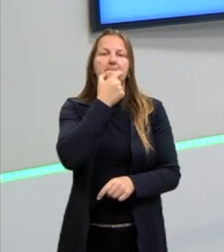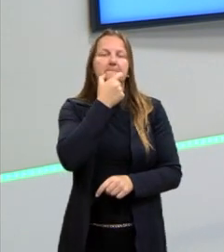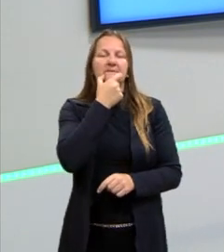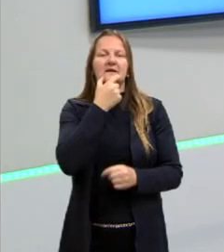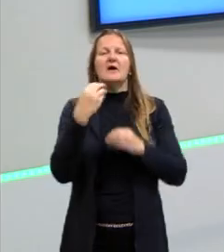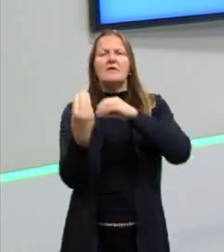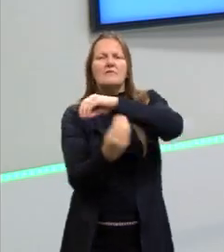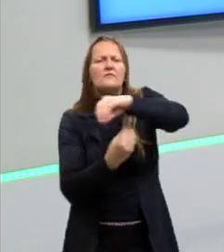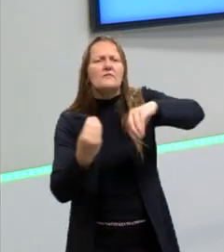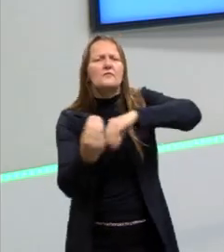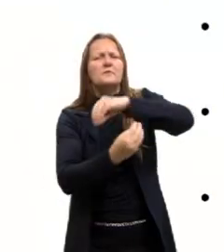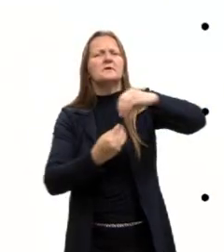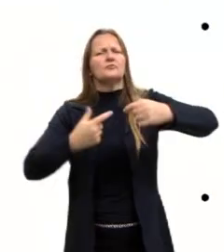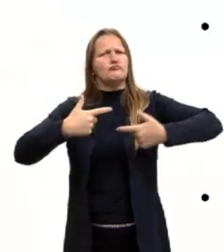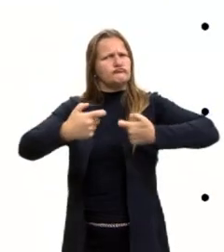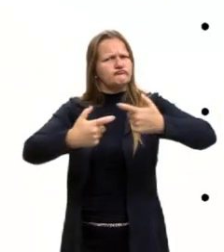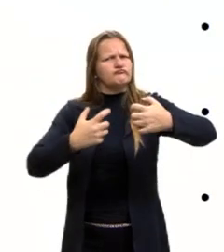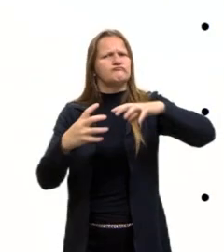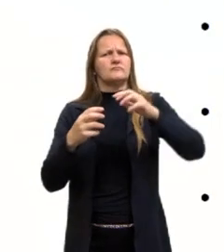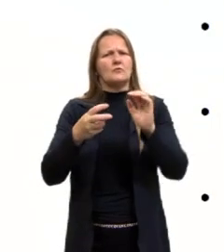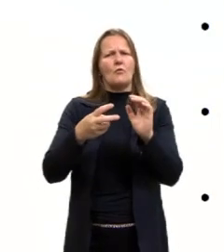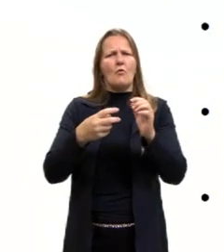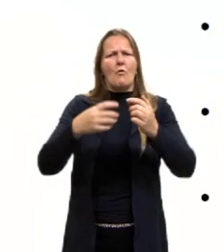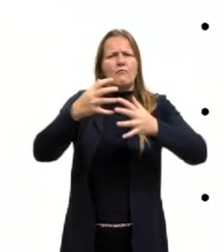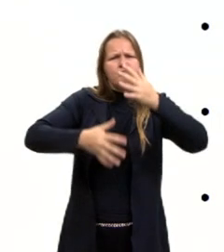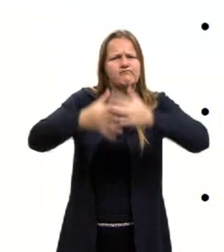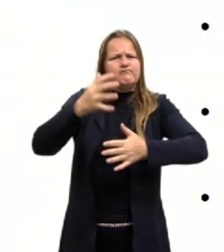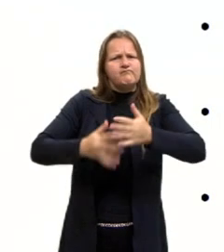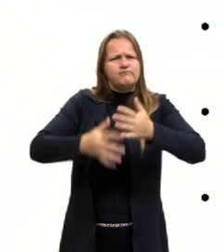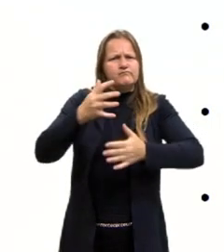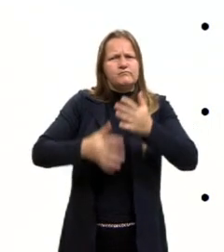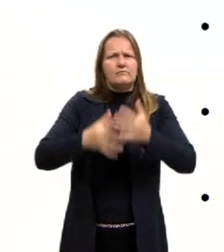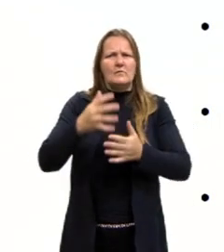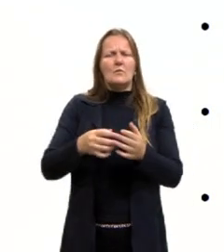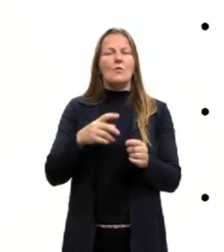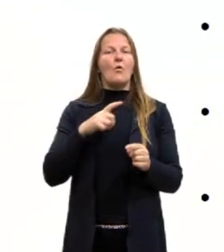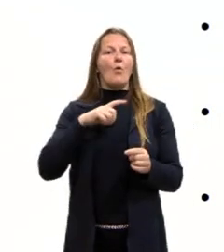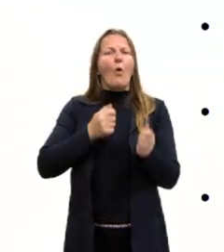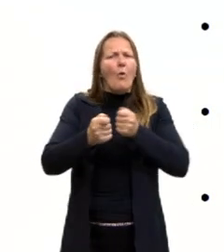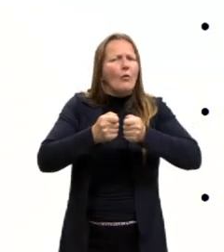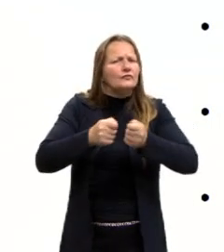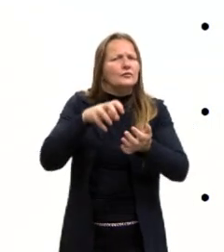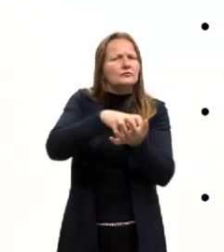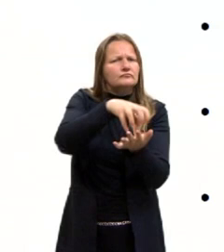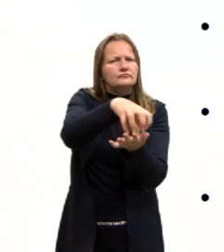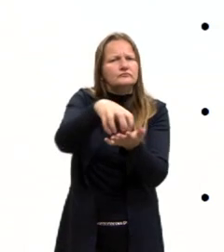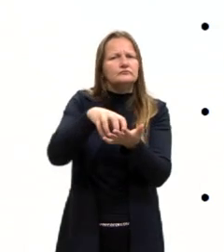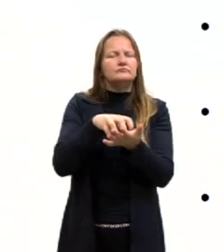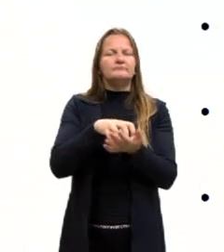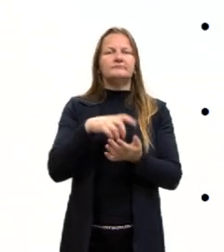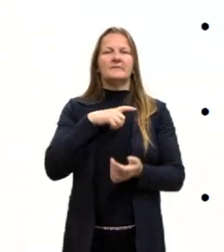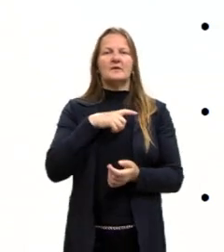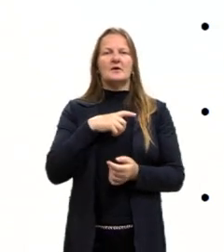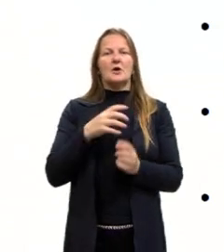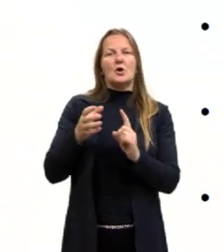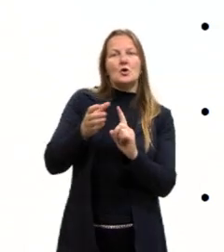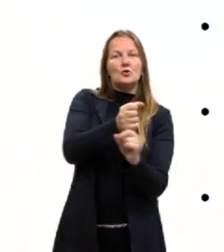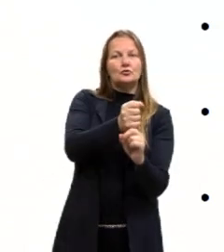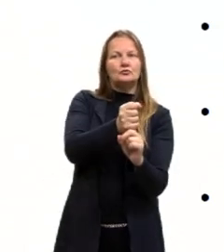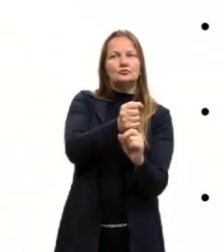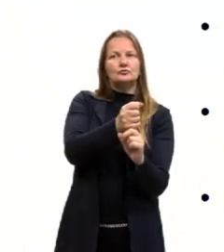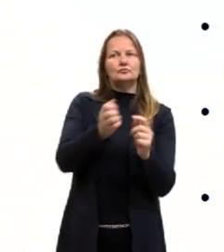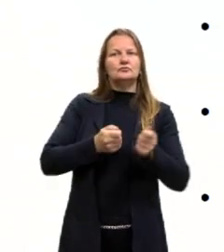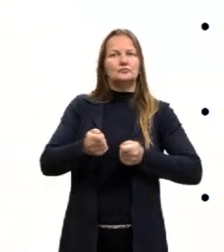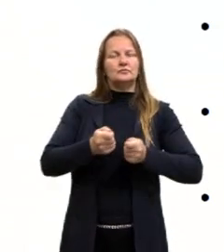guerras, em alguns conflitos, para manter suas possessões coloniais. Nesse momento, a Inglaterra dominava, por exemplo,